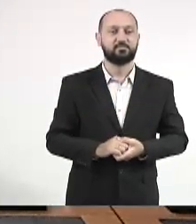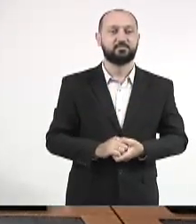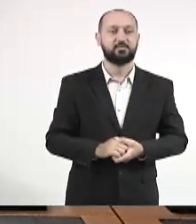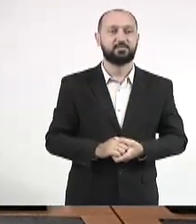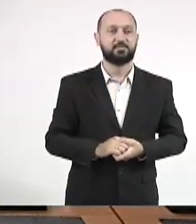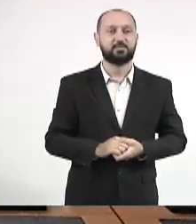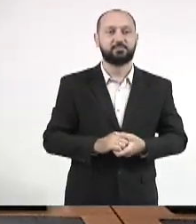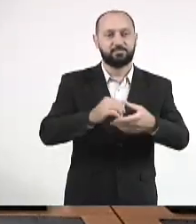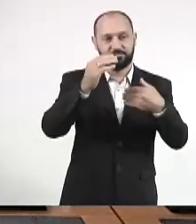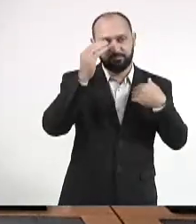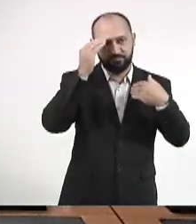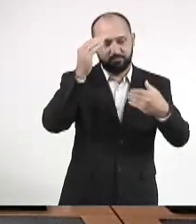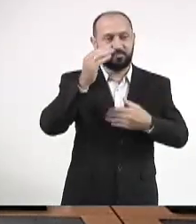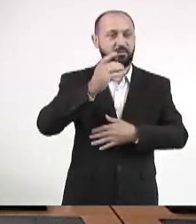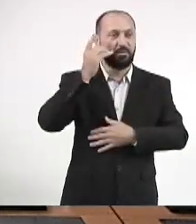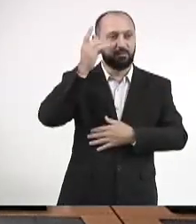Agradeço ao novo deputado Paulo Duarte. Obrigado. Obrigado. Obrigado.